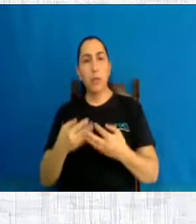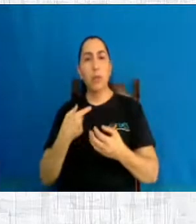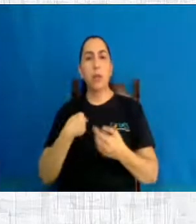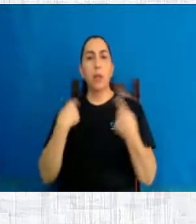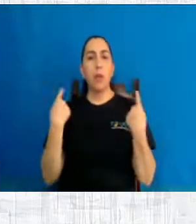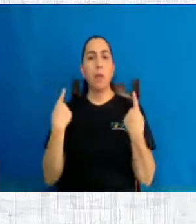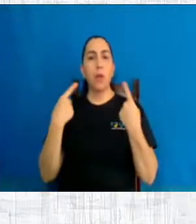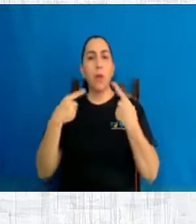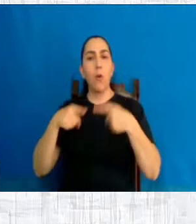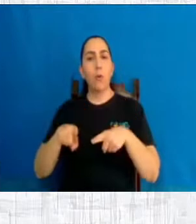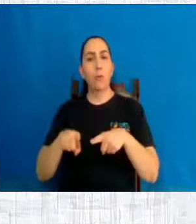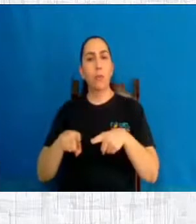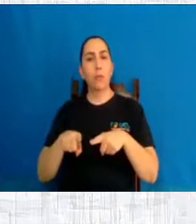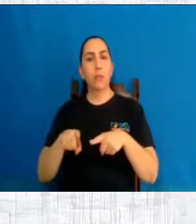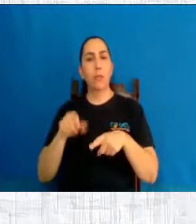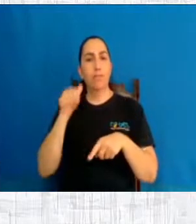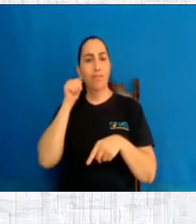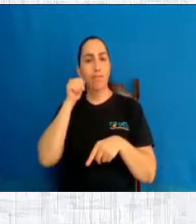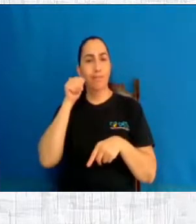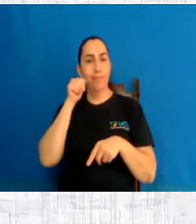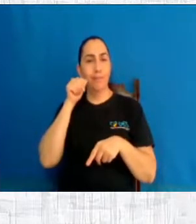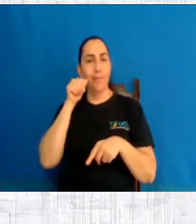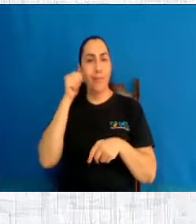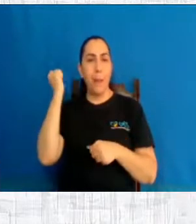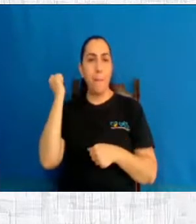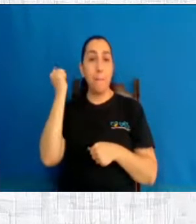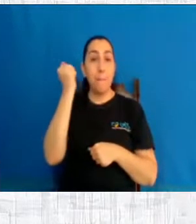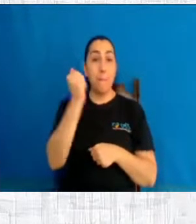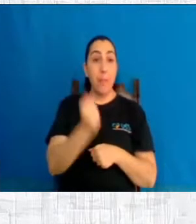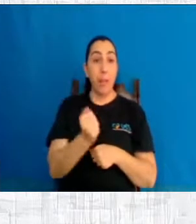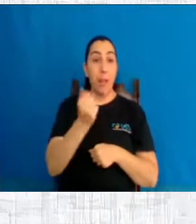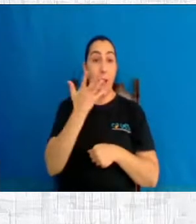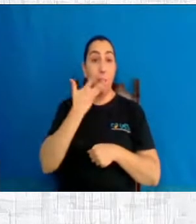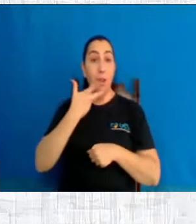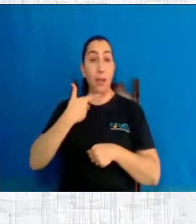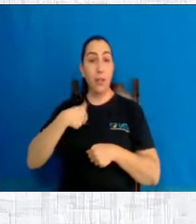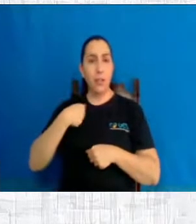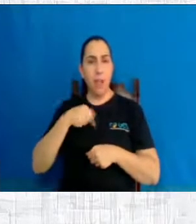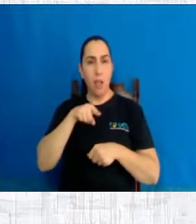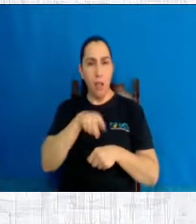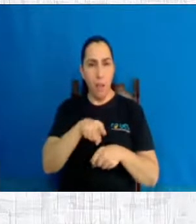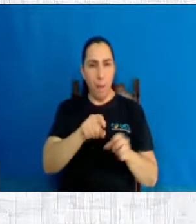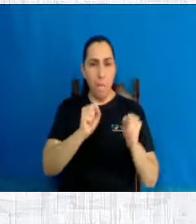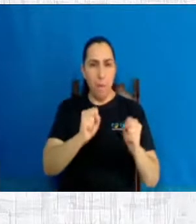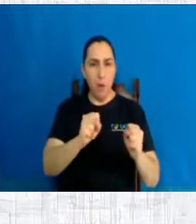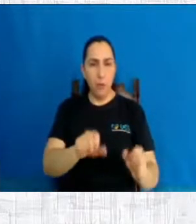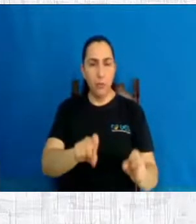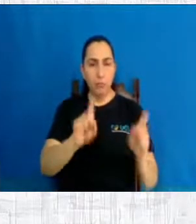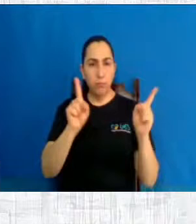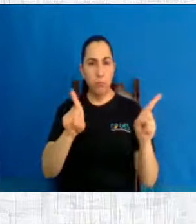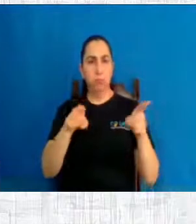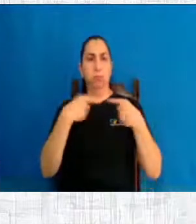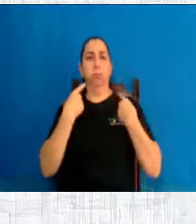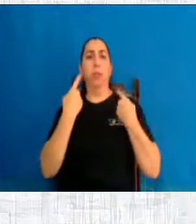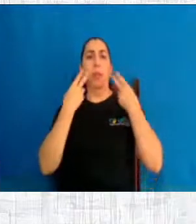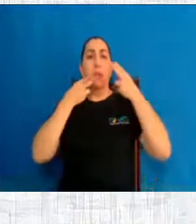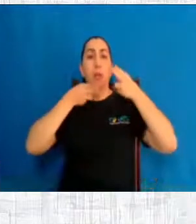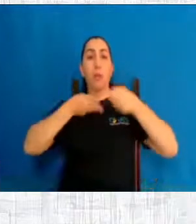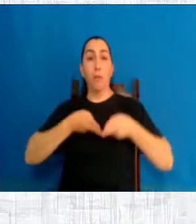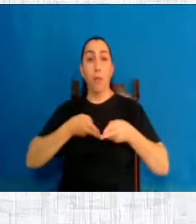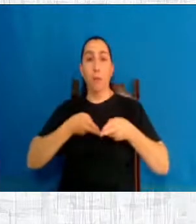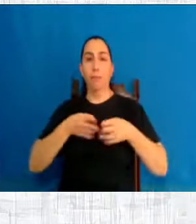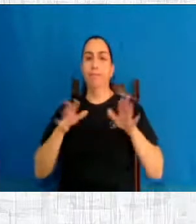própria criança, o que impede de eu matar a você e de você me matar? Não há nada que impeça. É uma